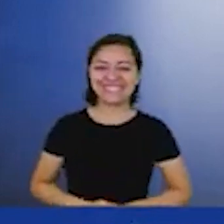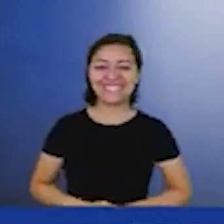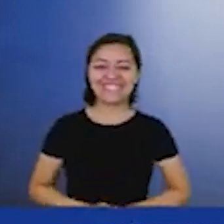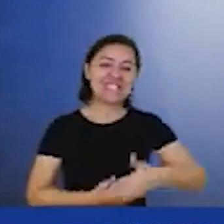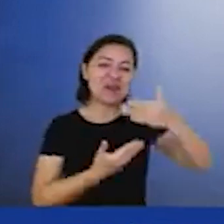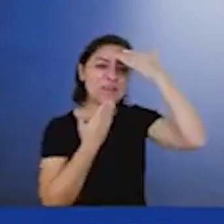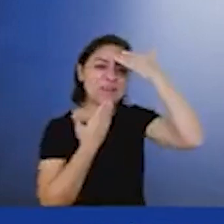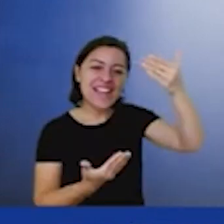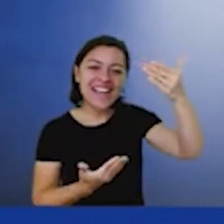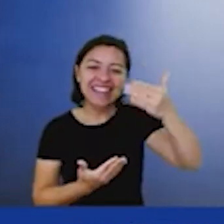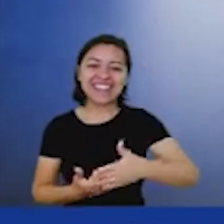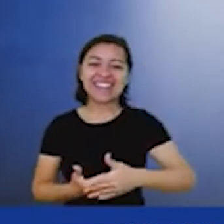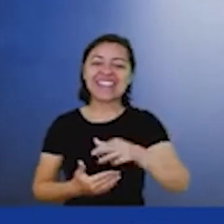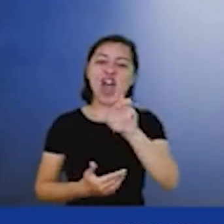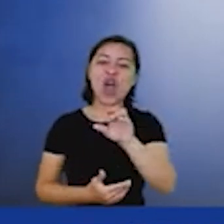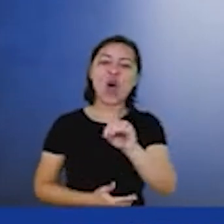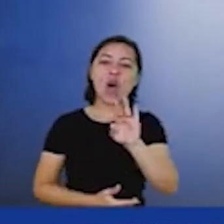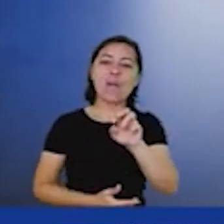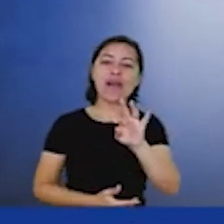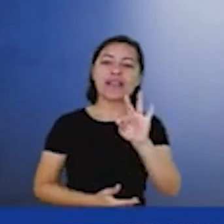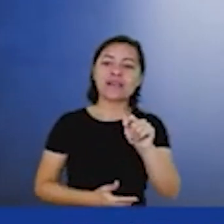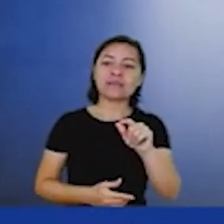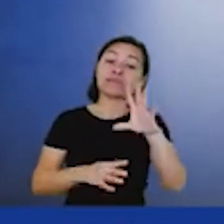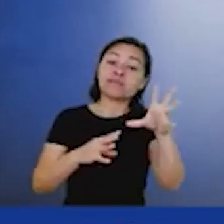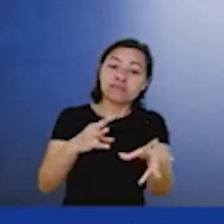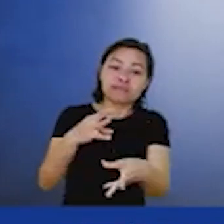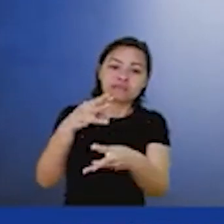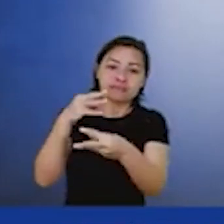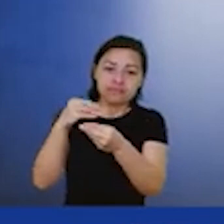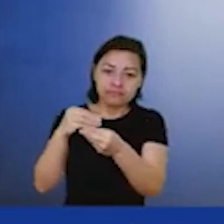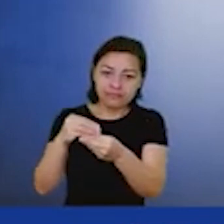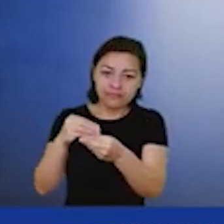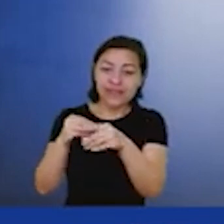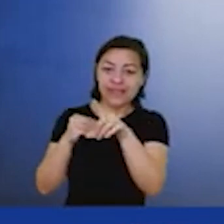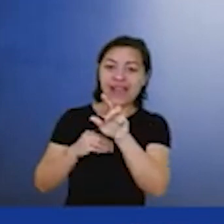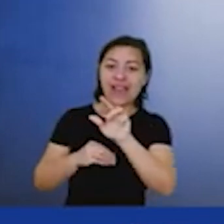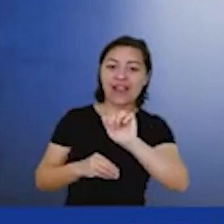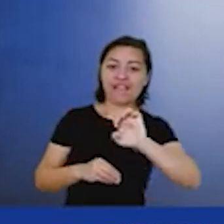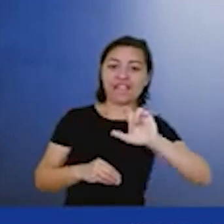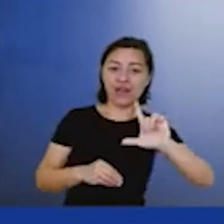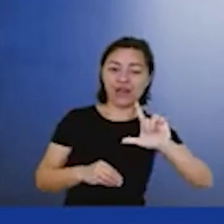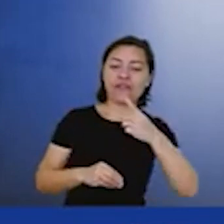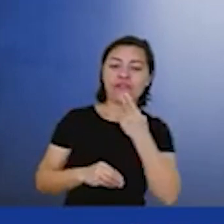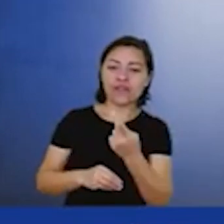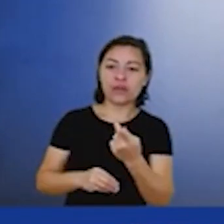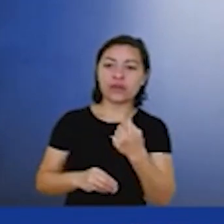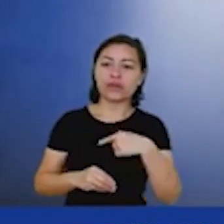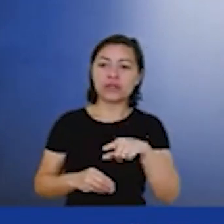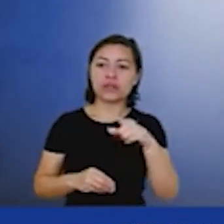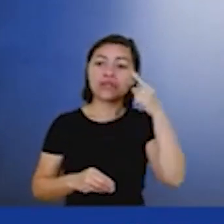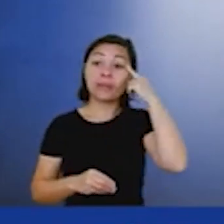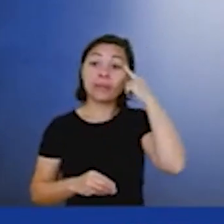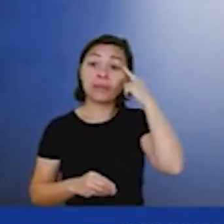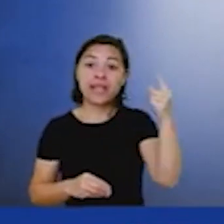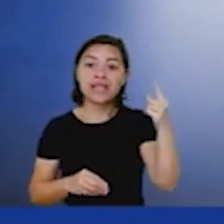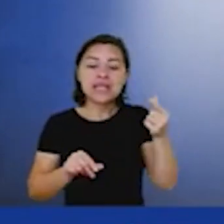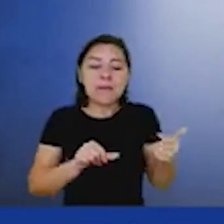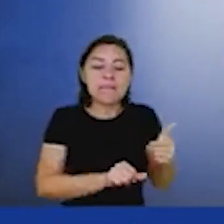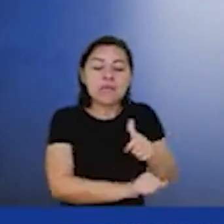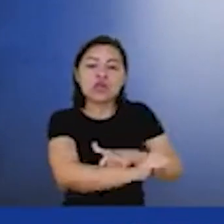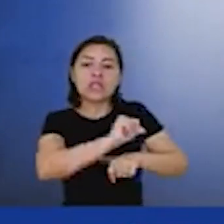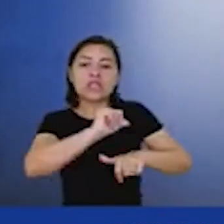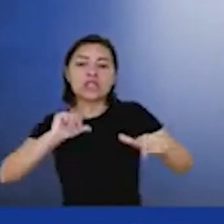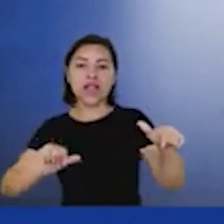obrigada Roberta complementando o que o Rafael falou eu acho que quando a gente pensar na transição